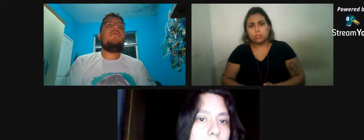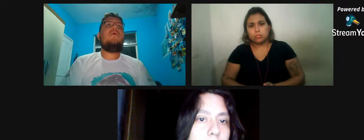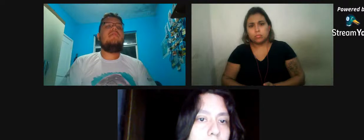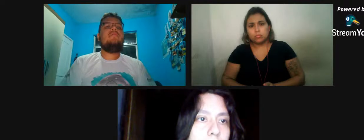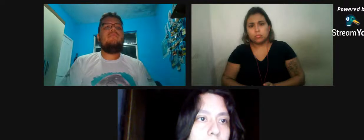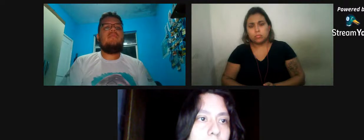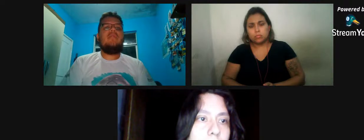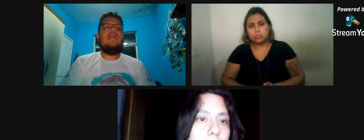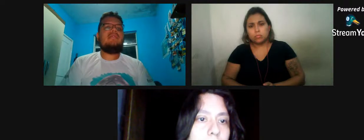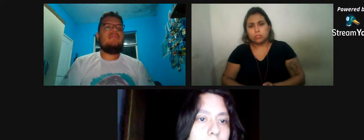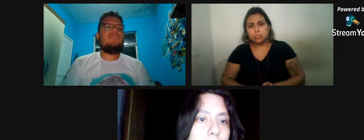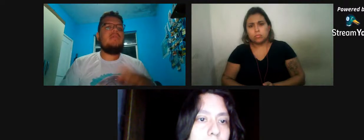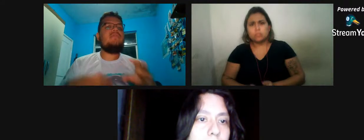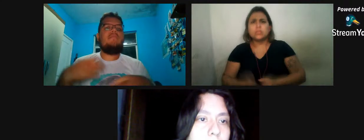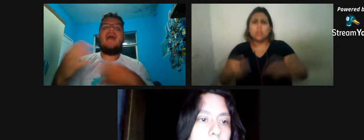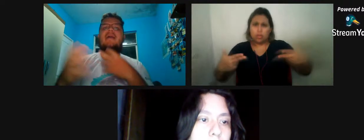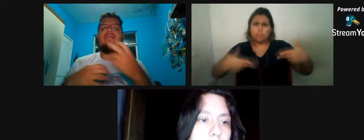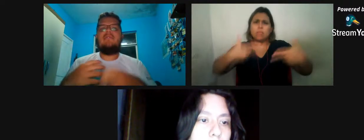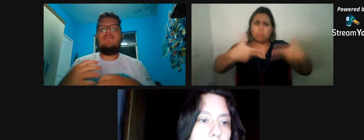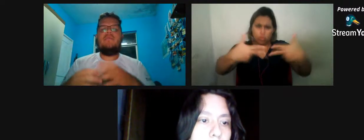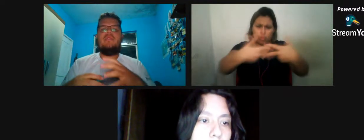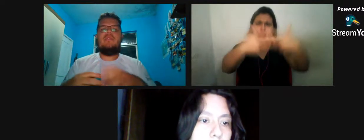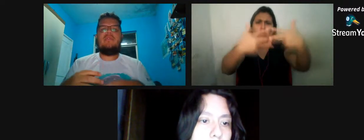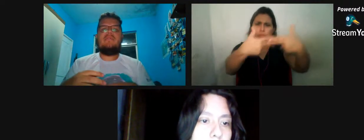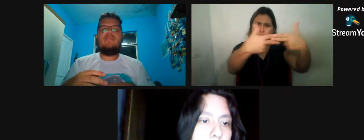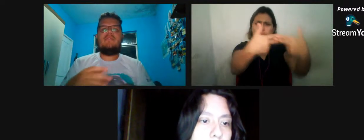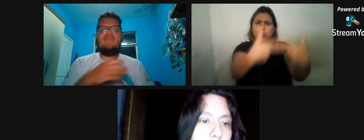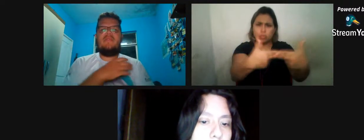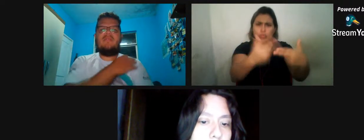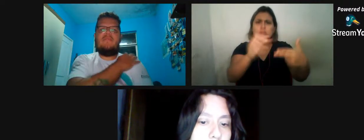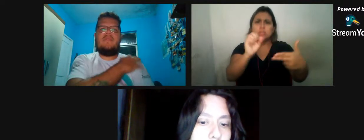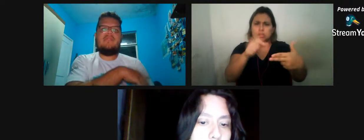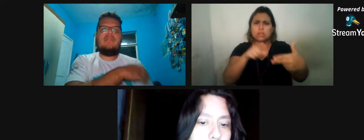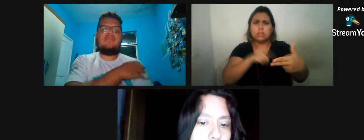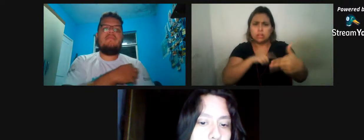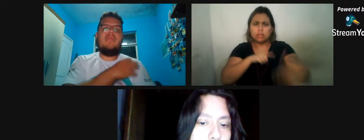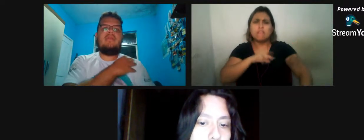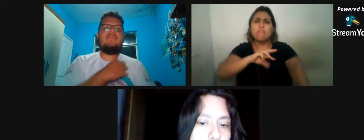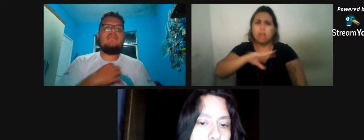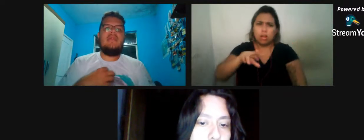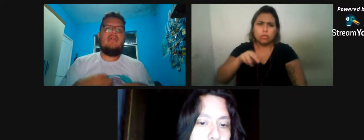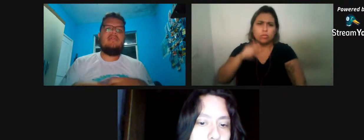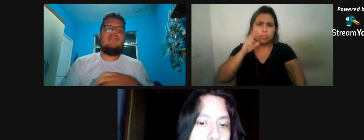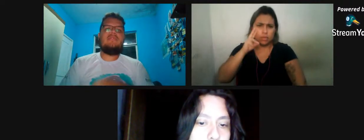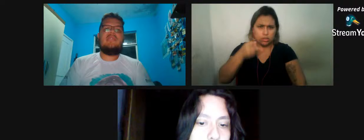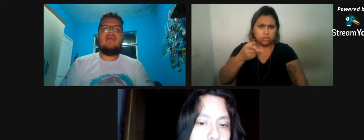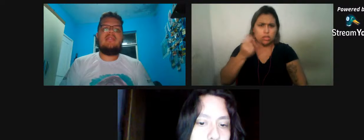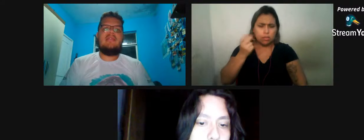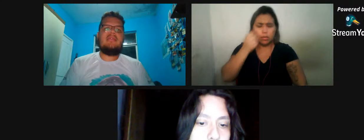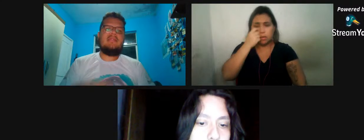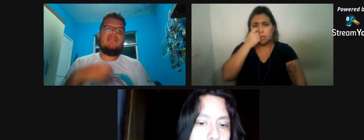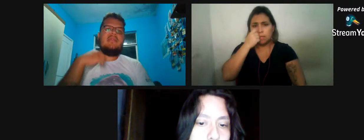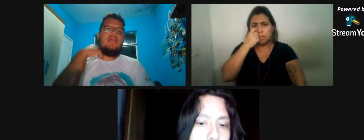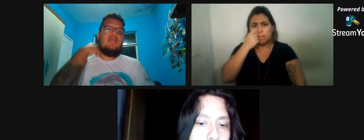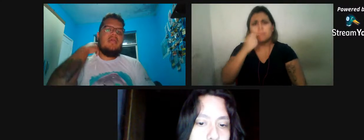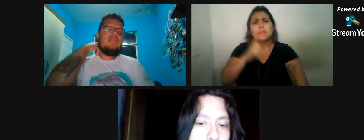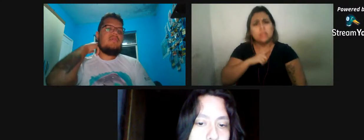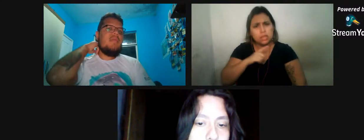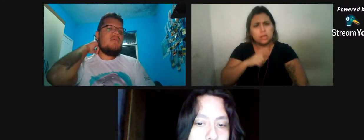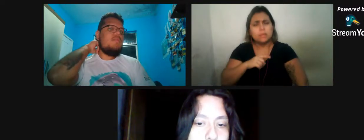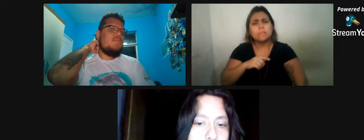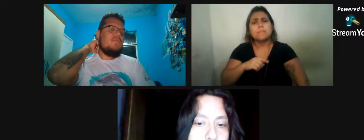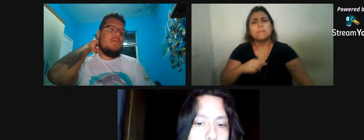Eles se moldem muito, né, eles são cheios de marca, assim, de mordida, então, se vocês viram nos vídeos, eles são bem cheios de cicatriz, assim,